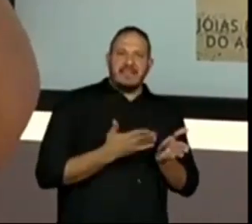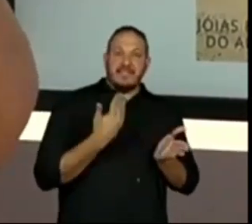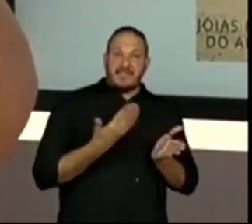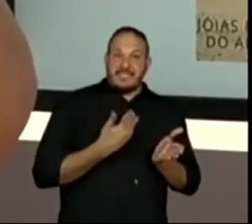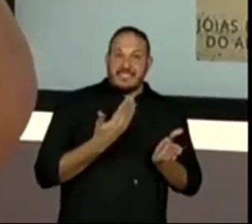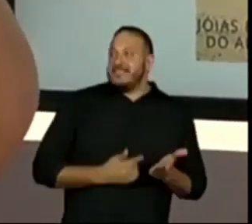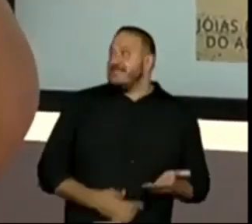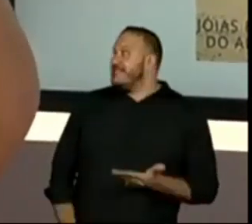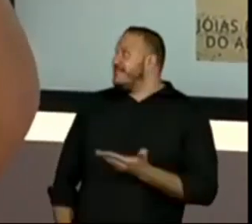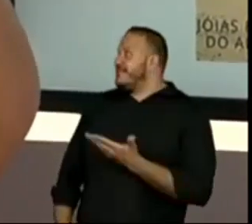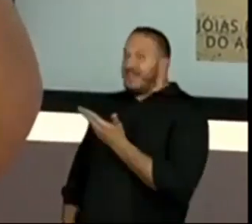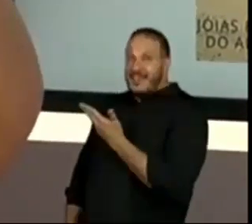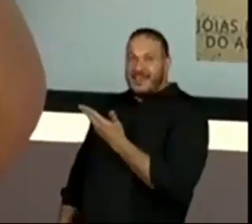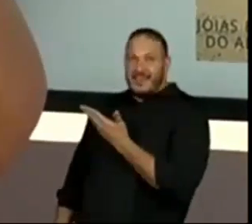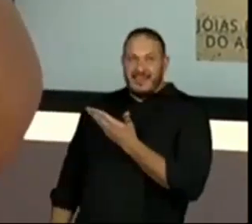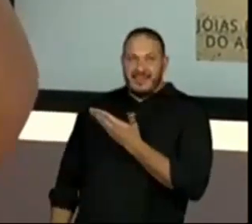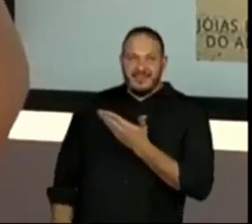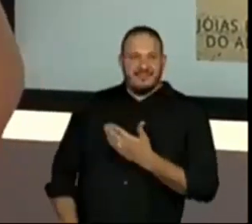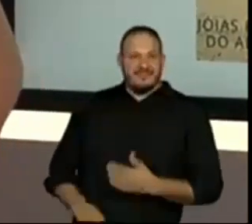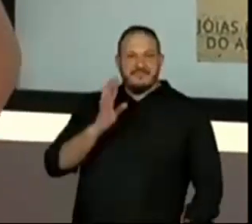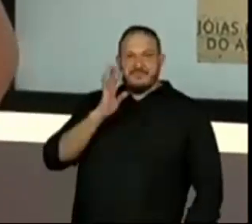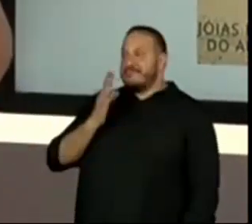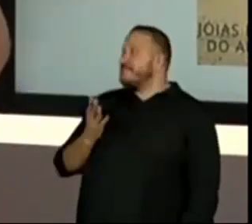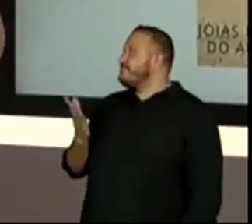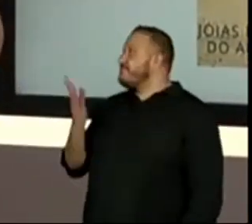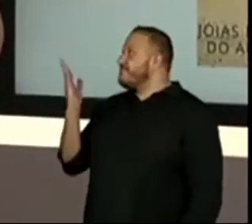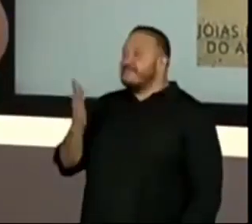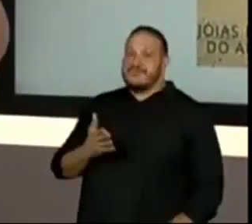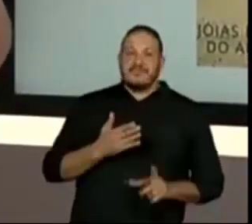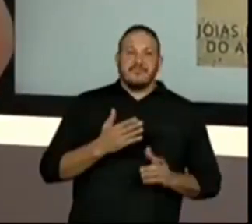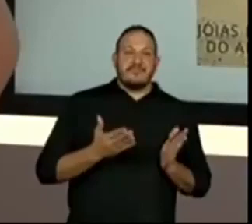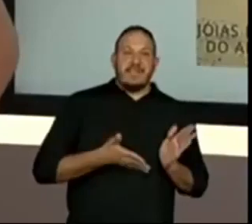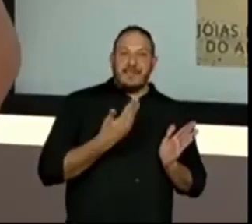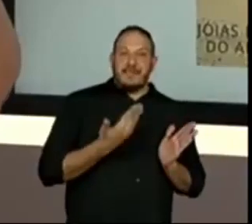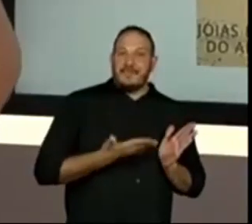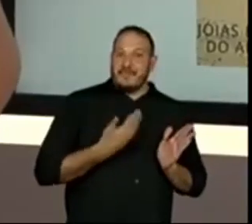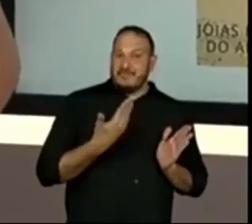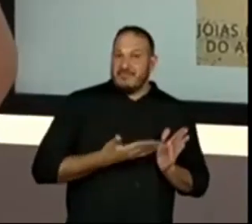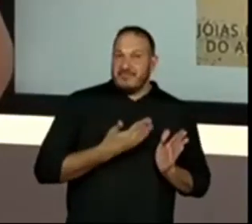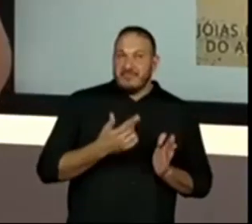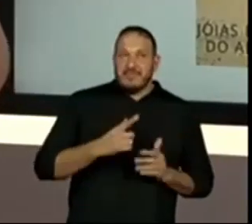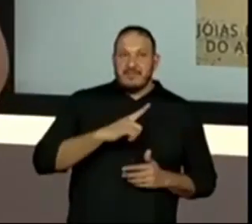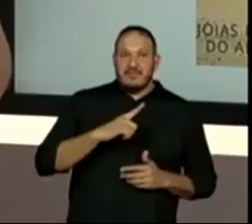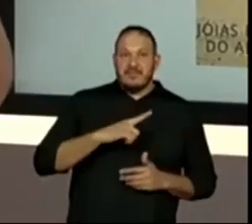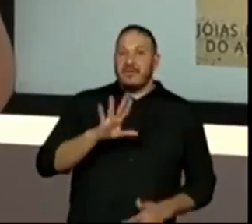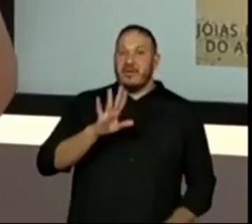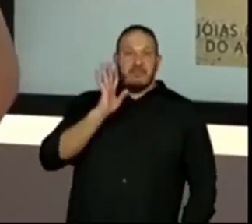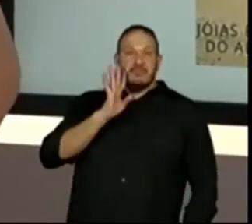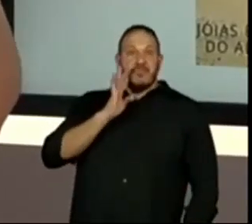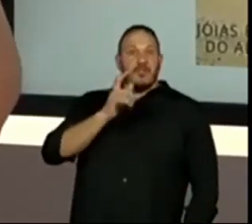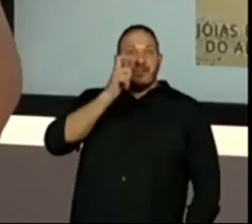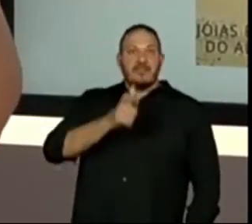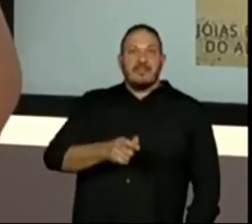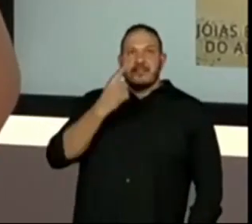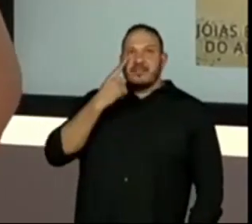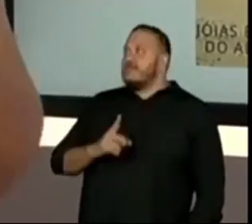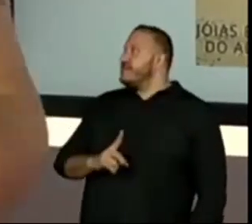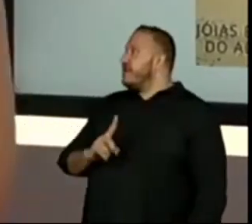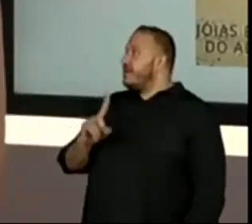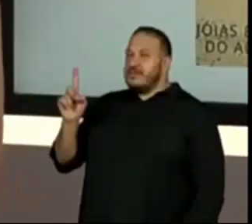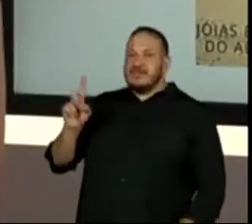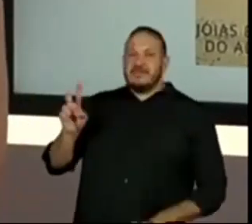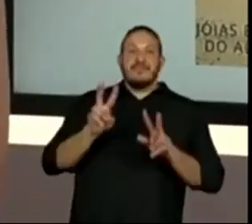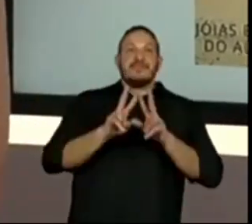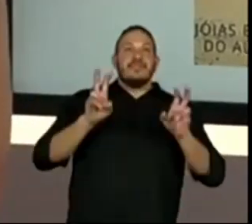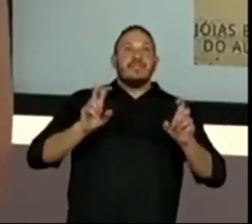Mensagem do editor, que é como abre a ideia da revista. Depois nós temos aqui. Olha que bacana isso aqui. A matéria. E